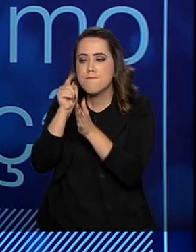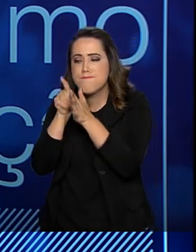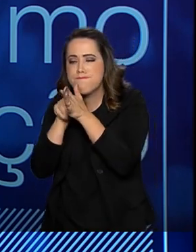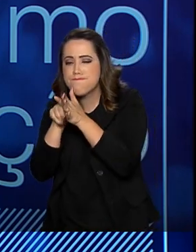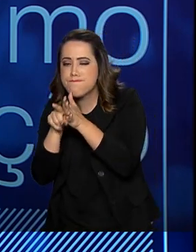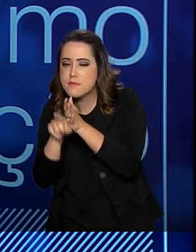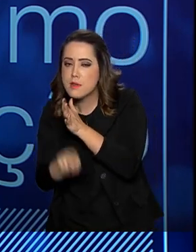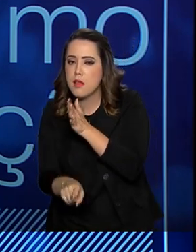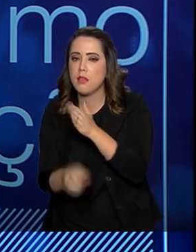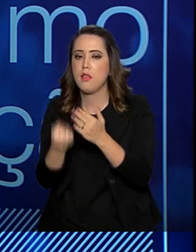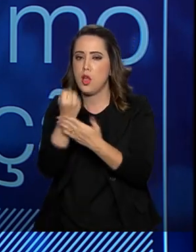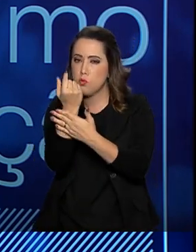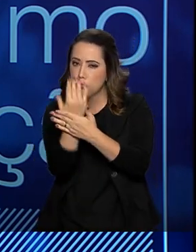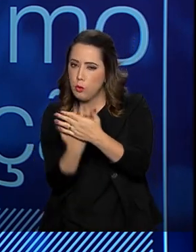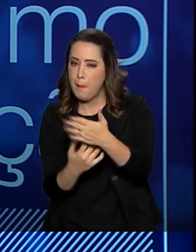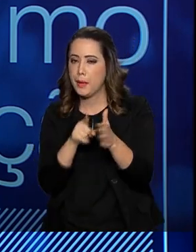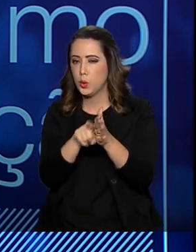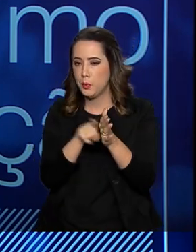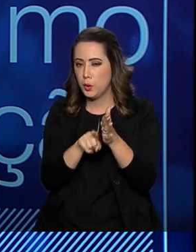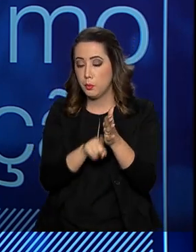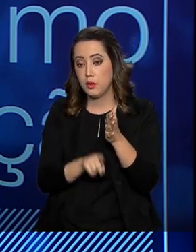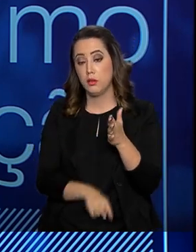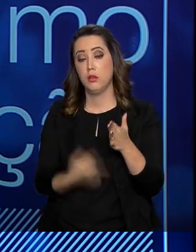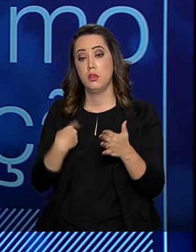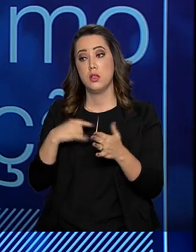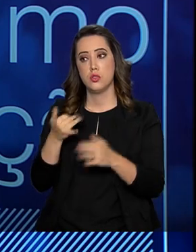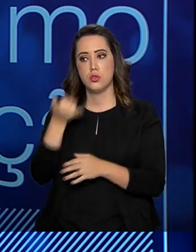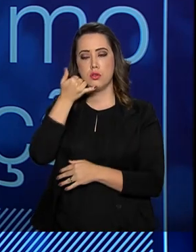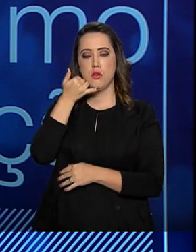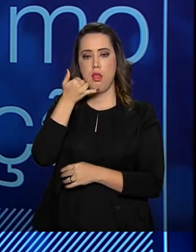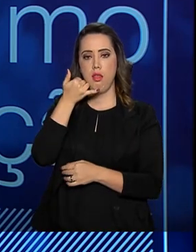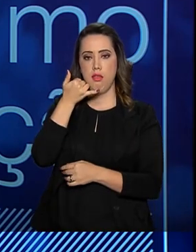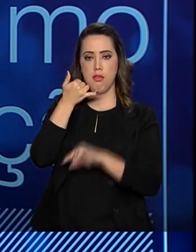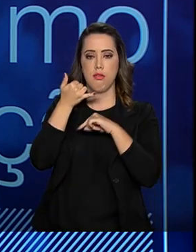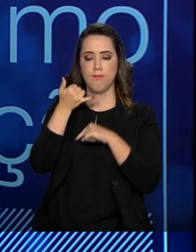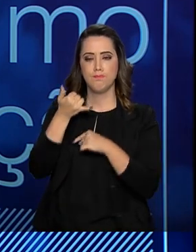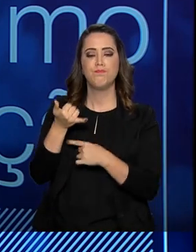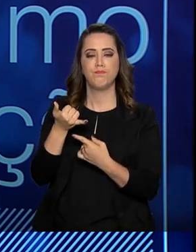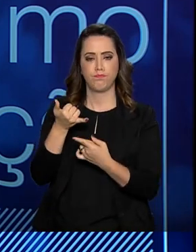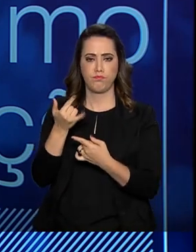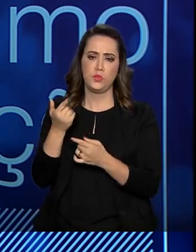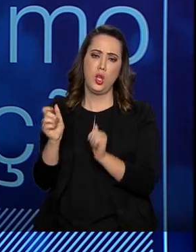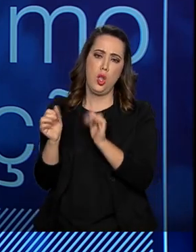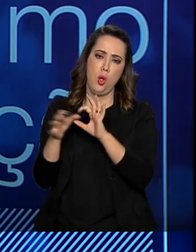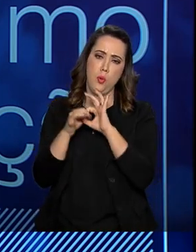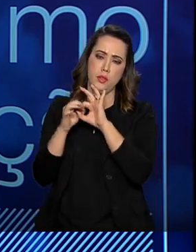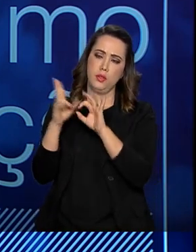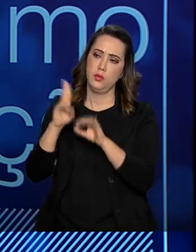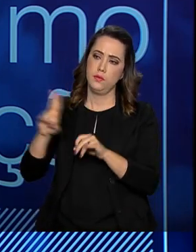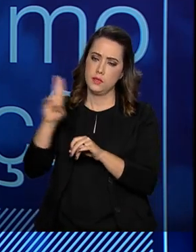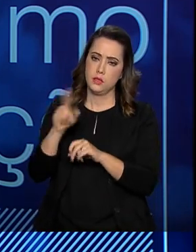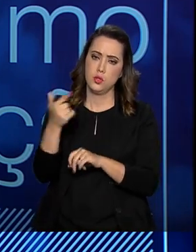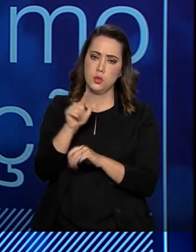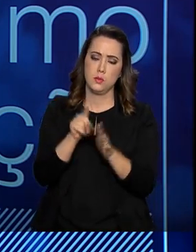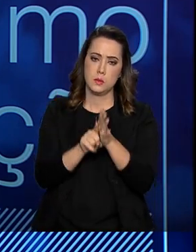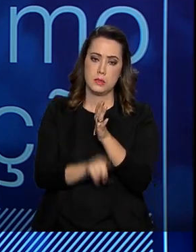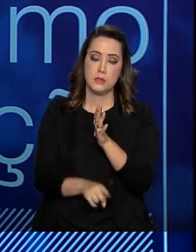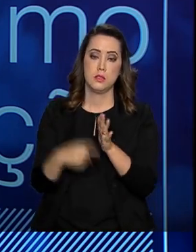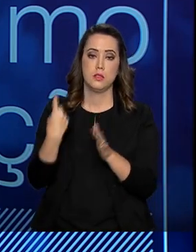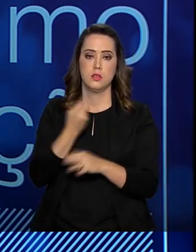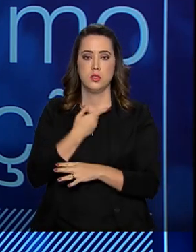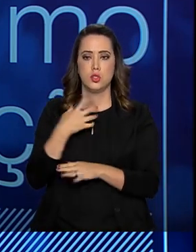um questionário pré-codificado, em que tem parcerias com universidades e outros pesquisadores, nós